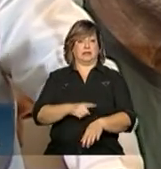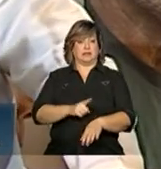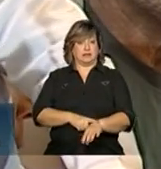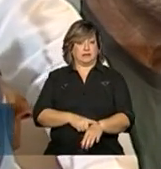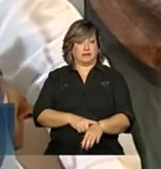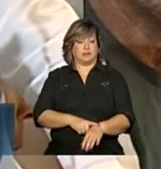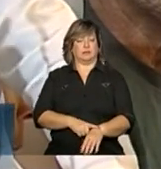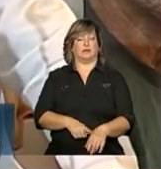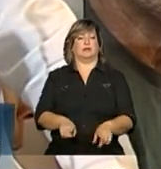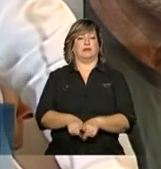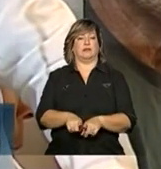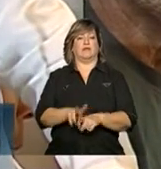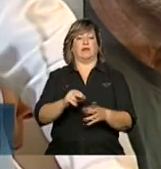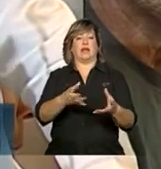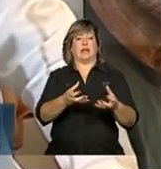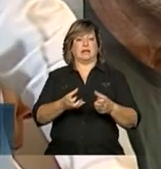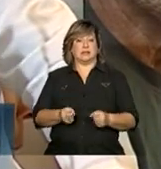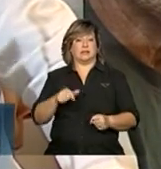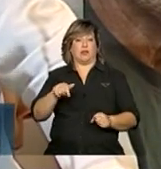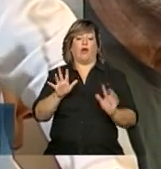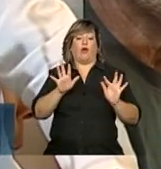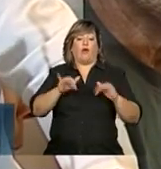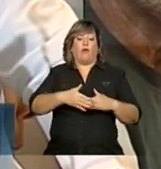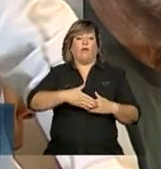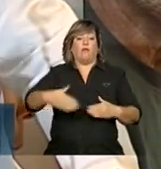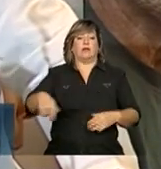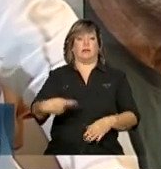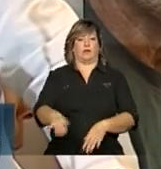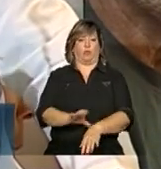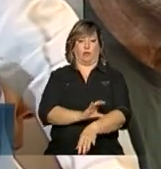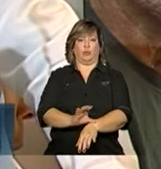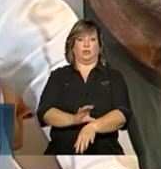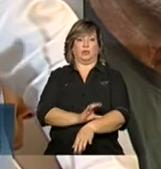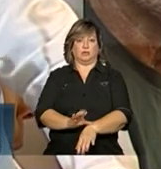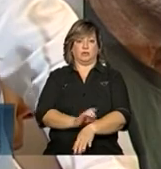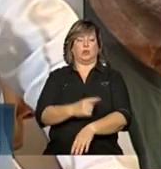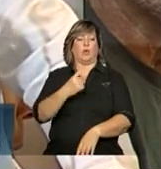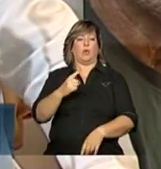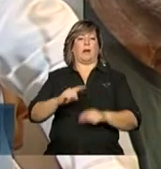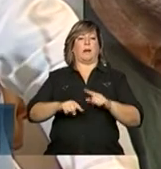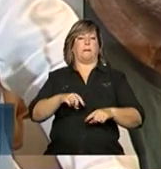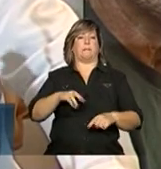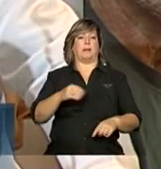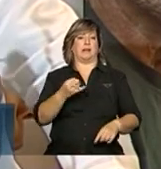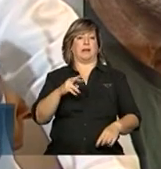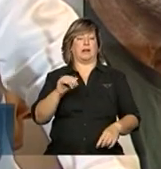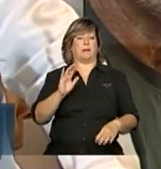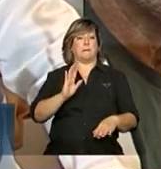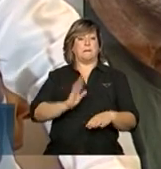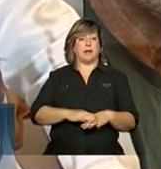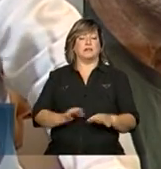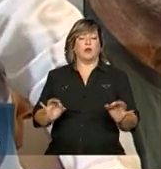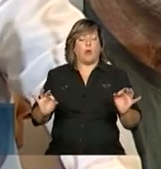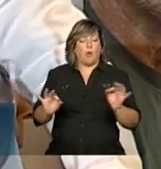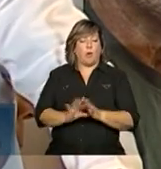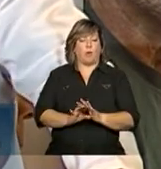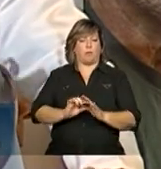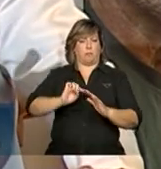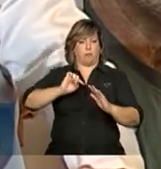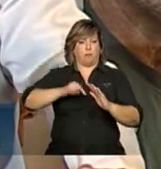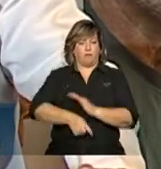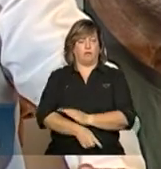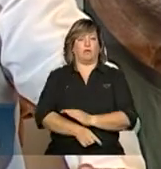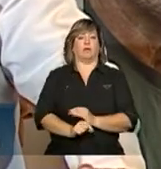receberão no final do curso um material mais denso, mais completo, com